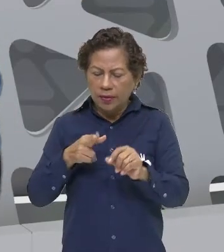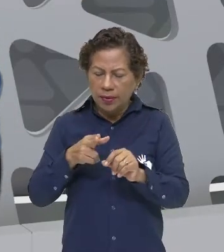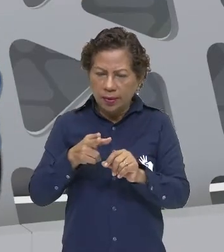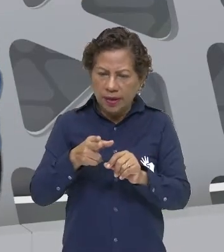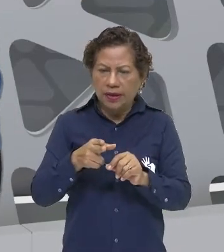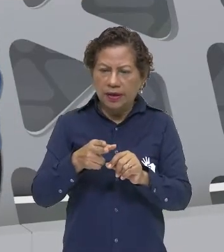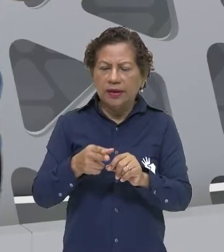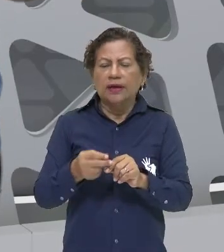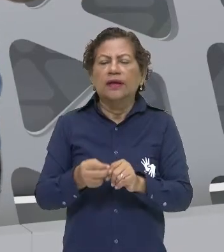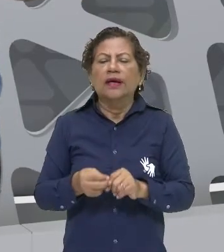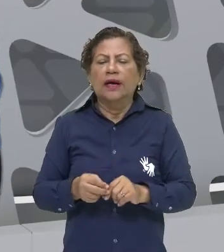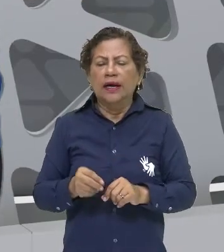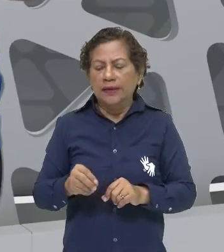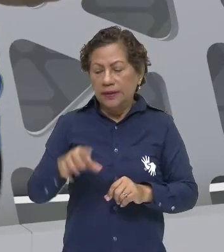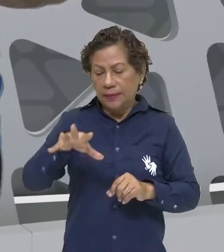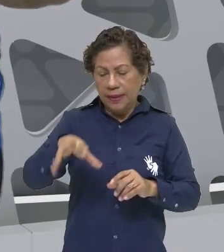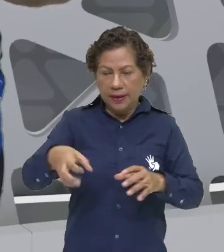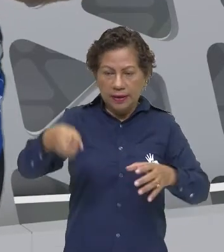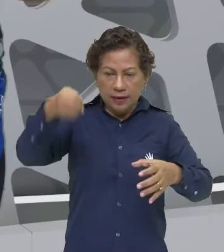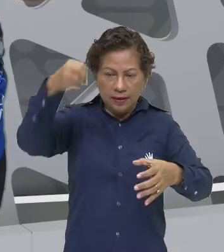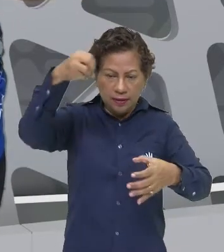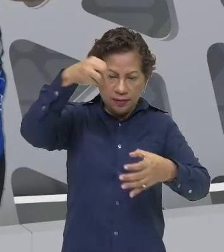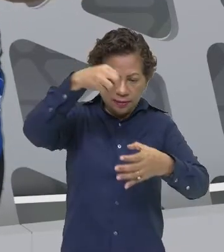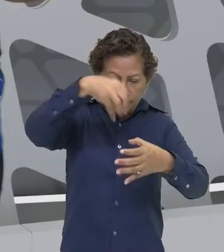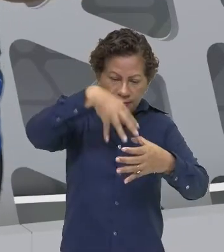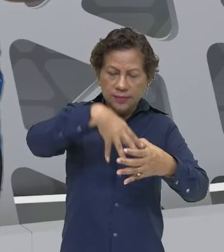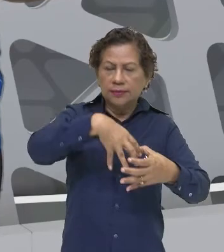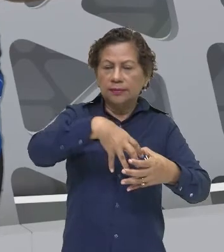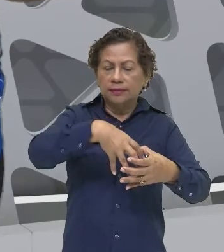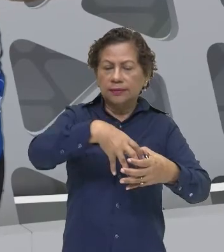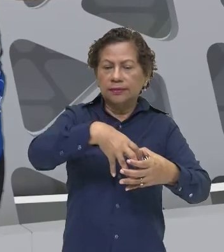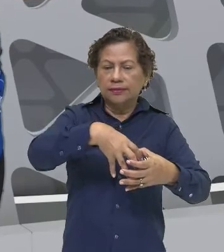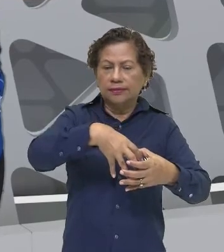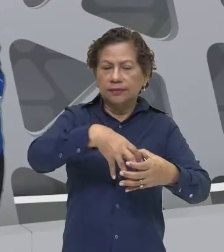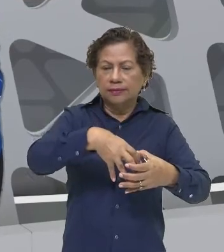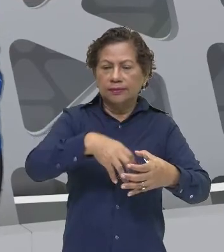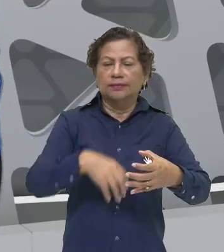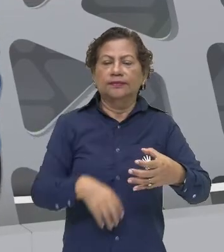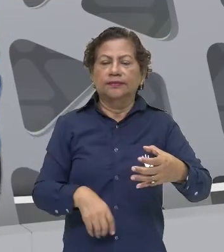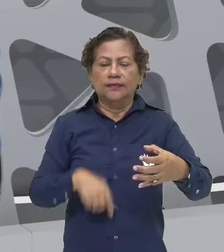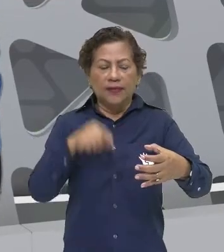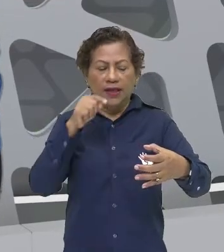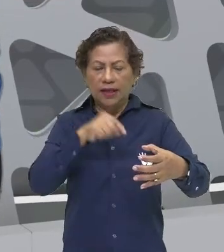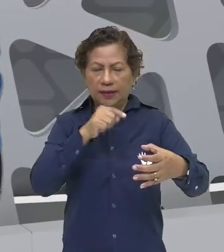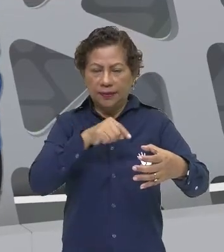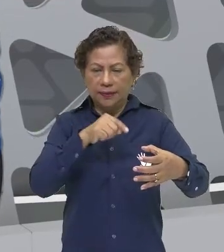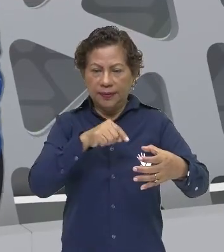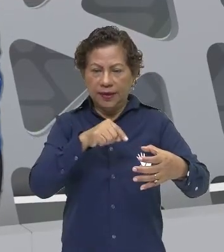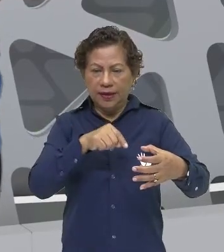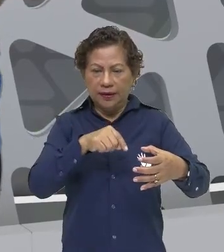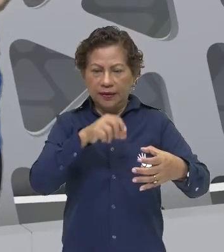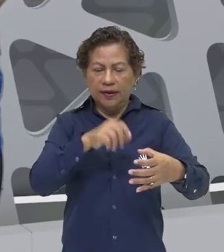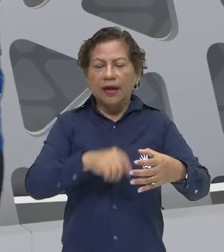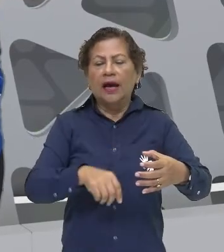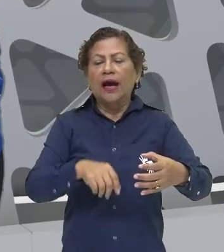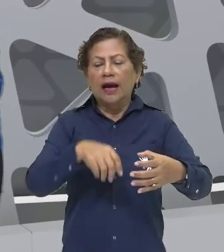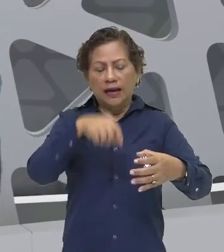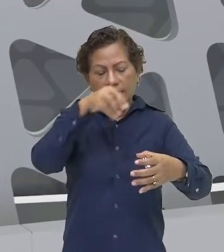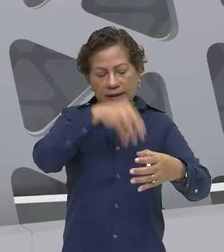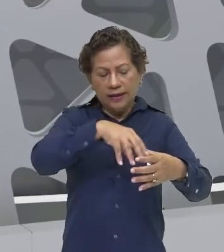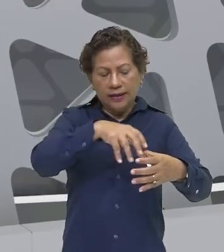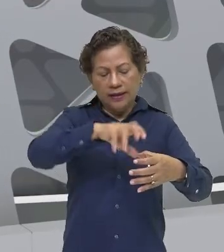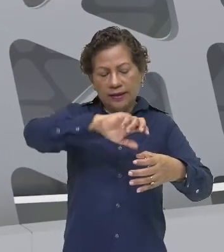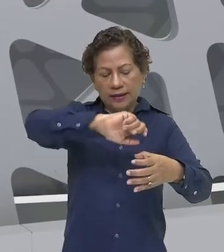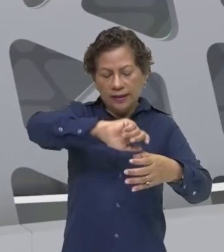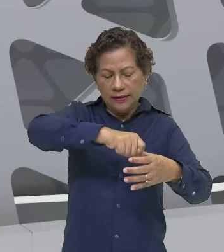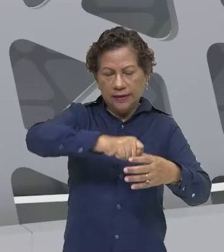colocam essas palavras dentro de um saco de plástico. eles pegam esse saco de plástico, eles sacodem,